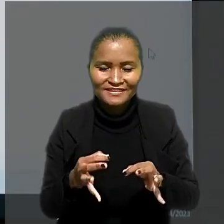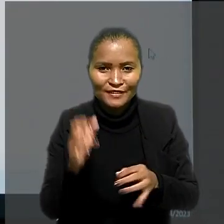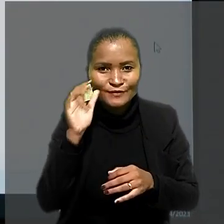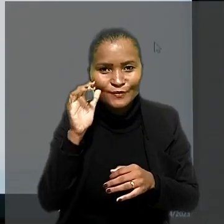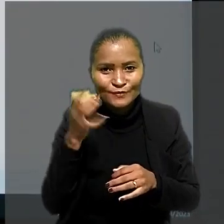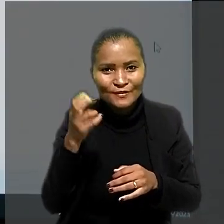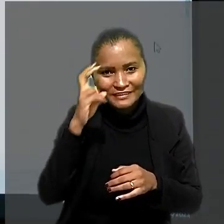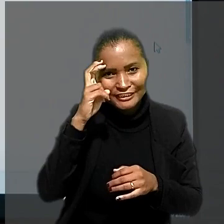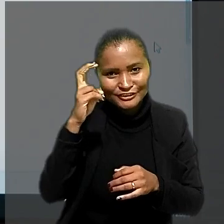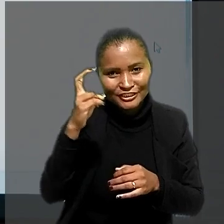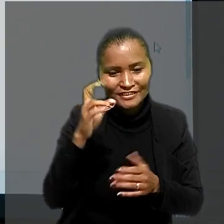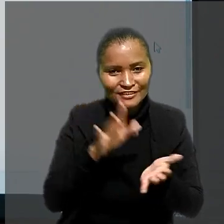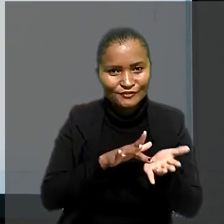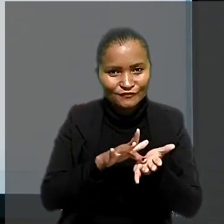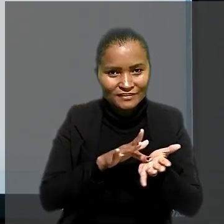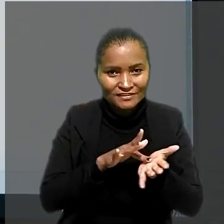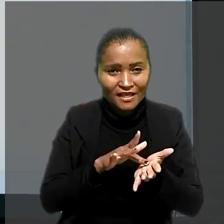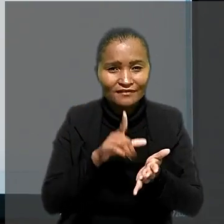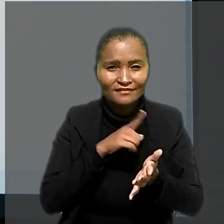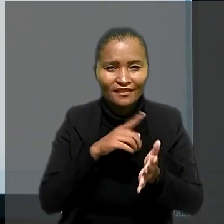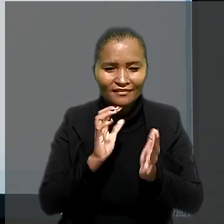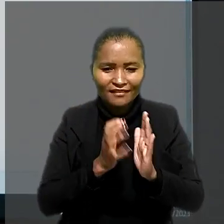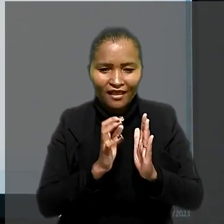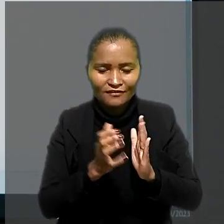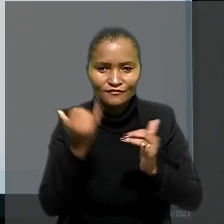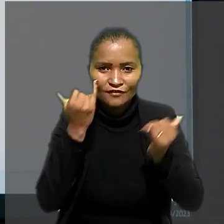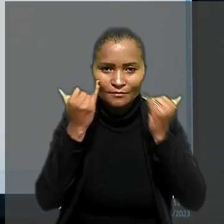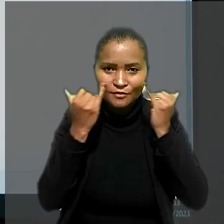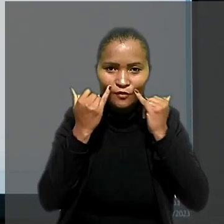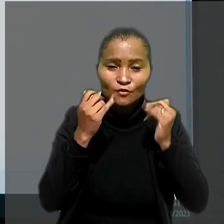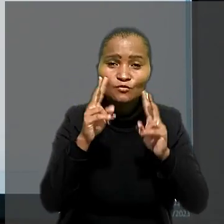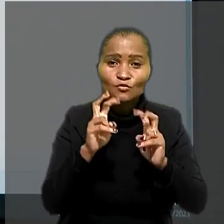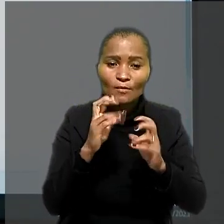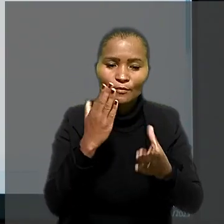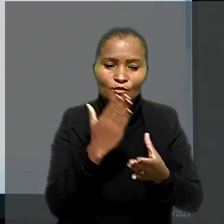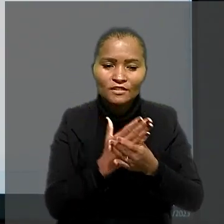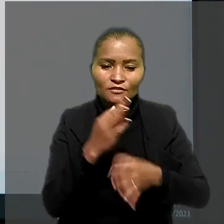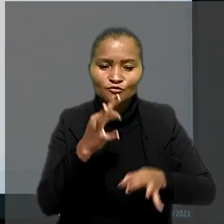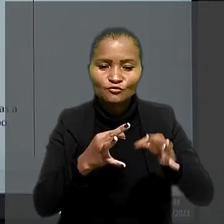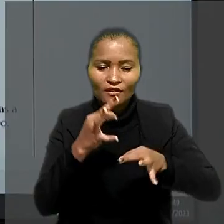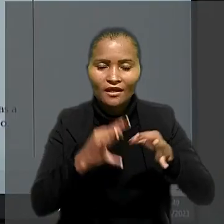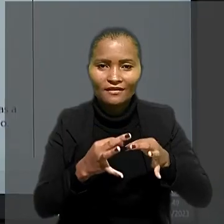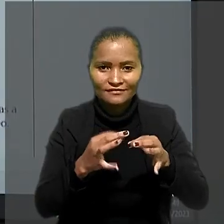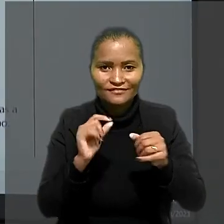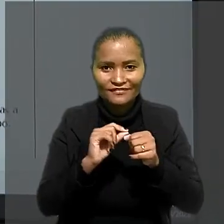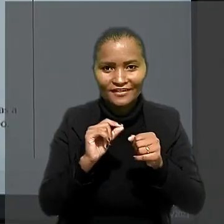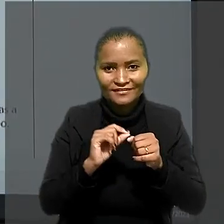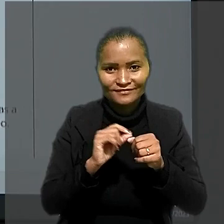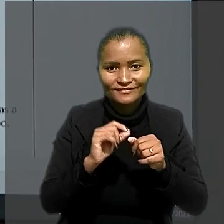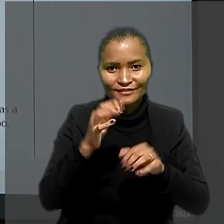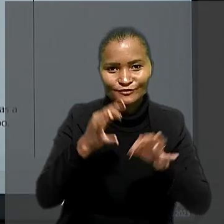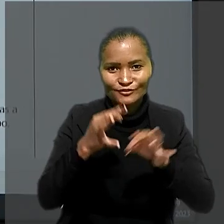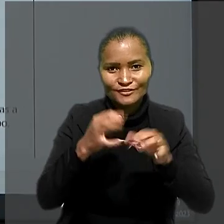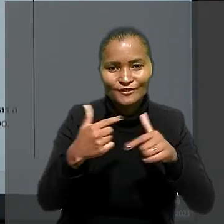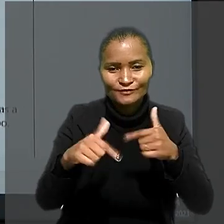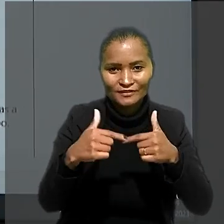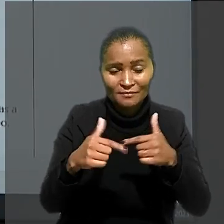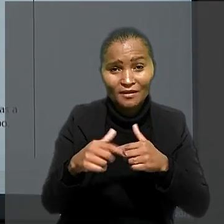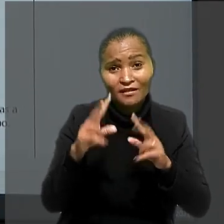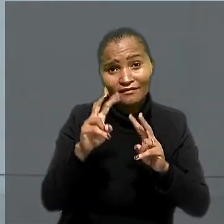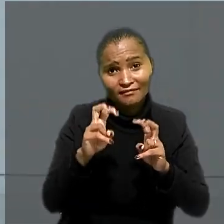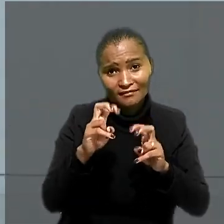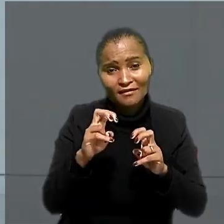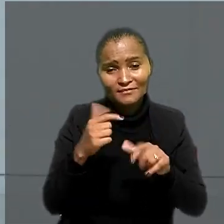inteligência artificial reúne dados e informações sobre processos julgados na Justiça do Trabalho relativos a temas como